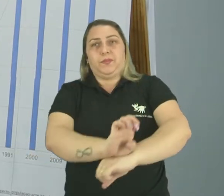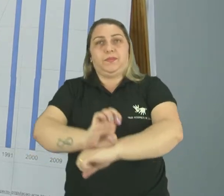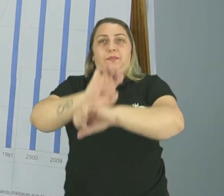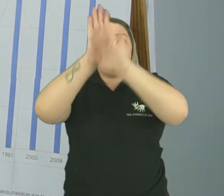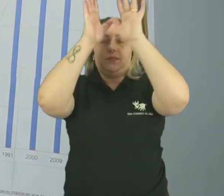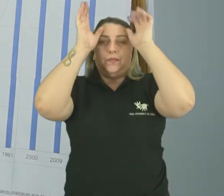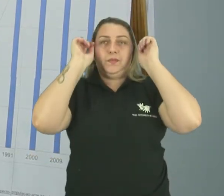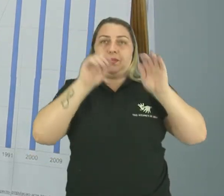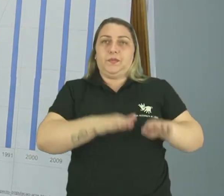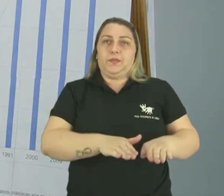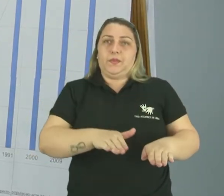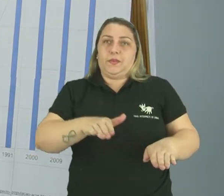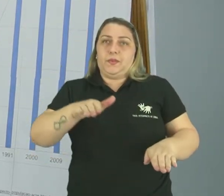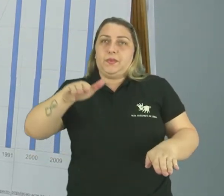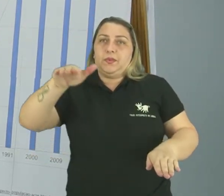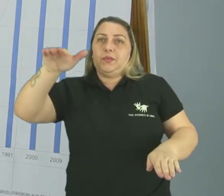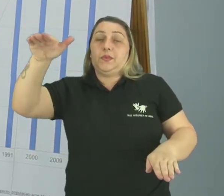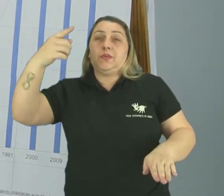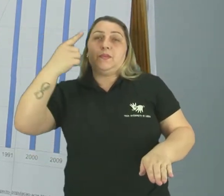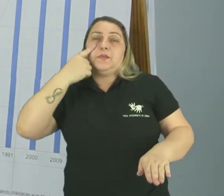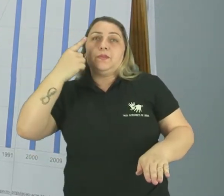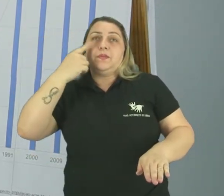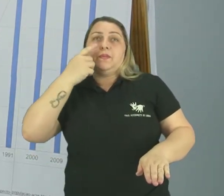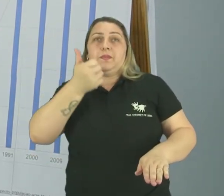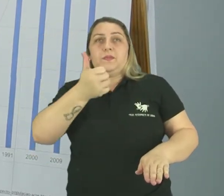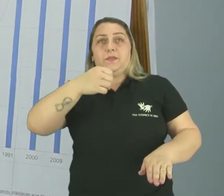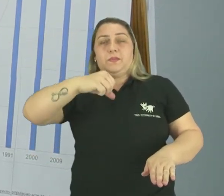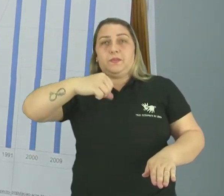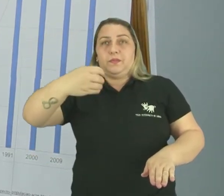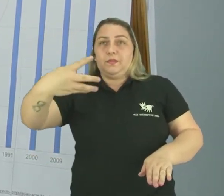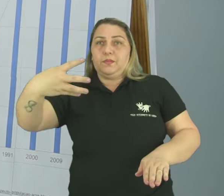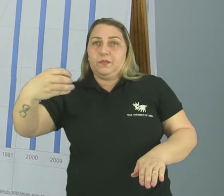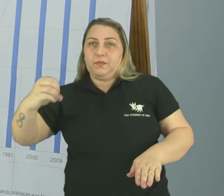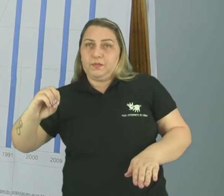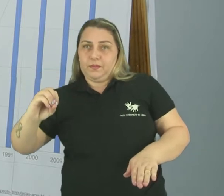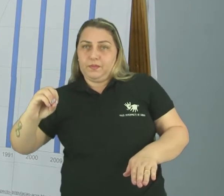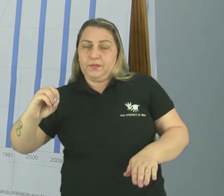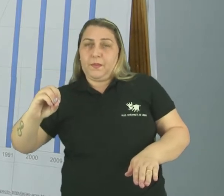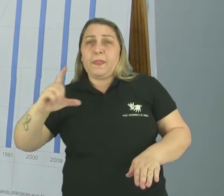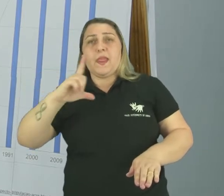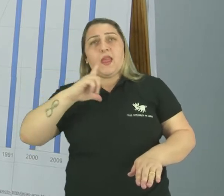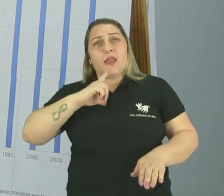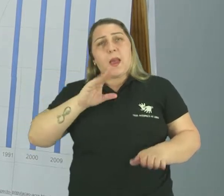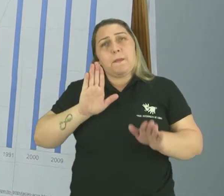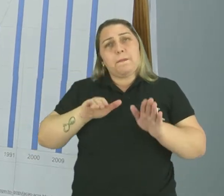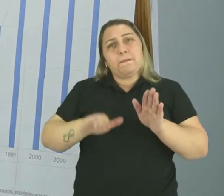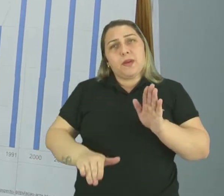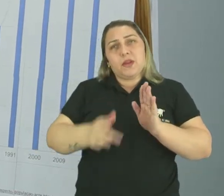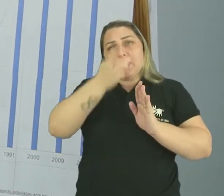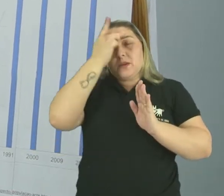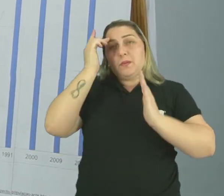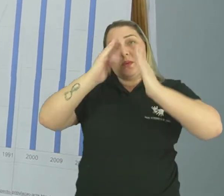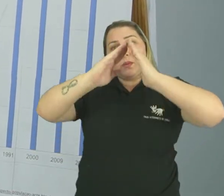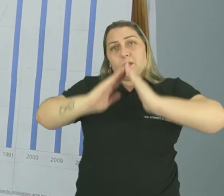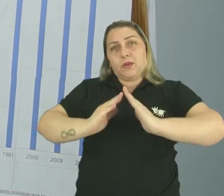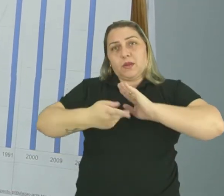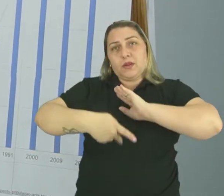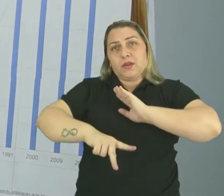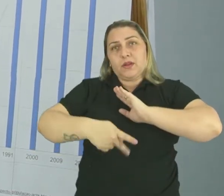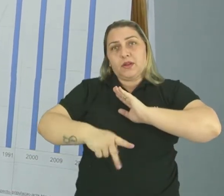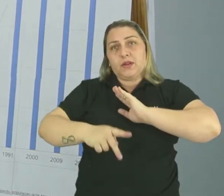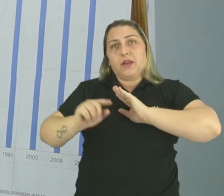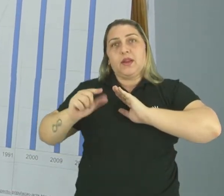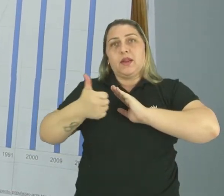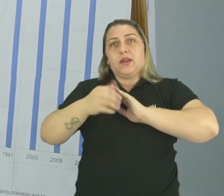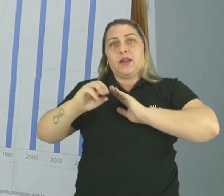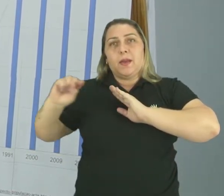do Acre cresceu. Observe, em 1940, havia menos, menos de 100 mil